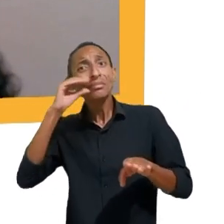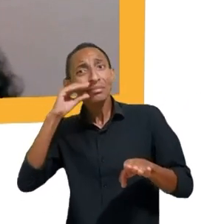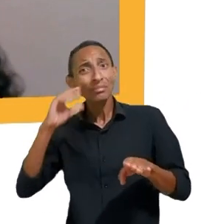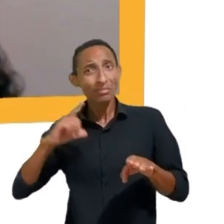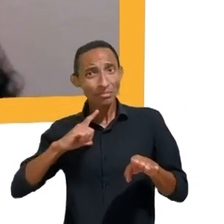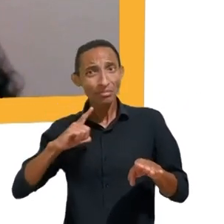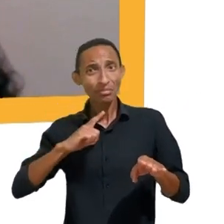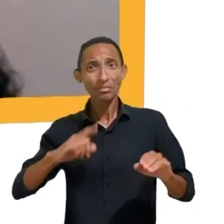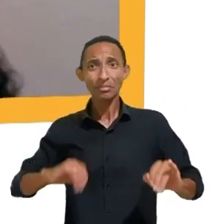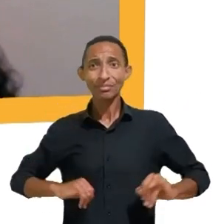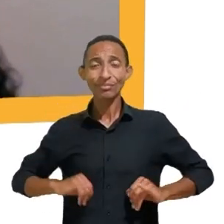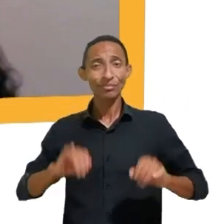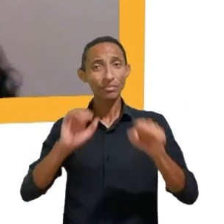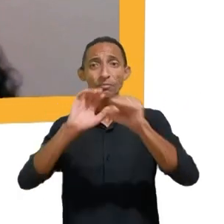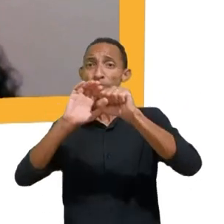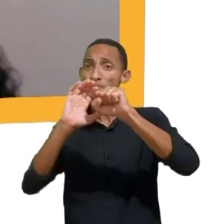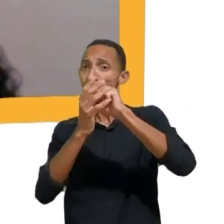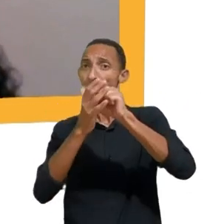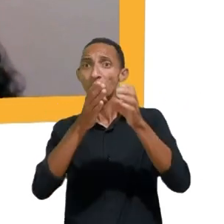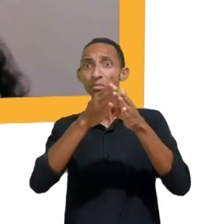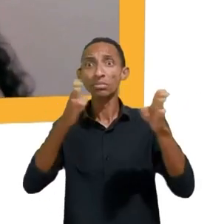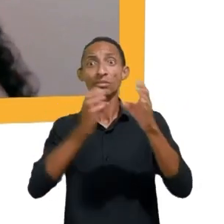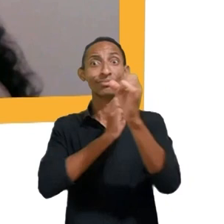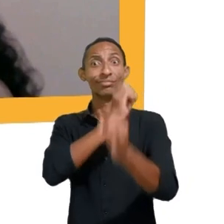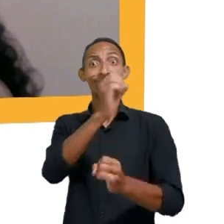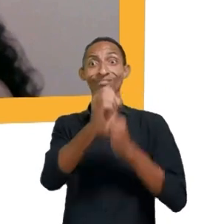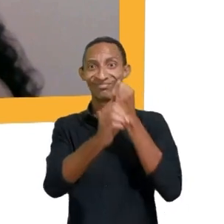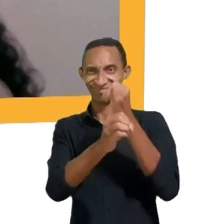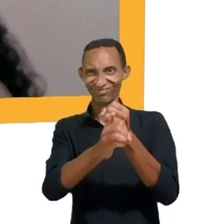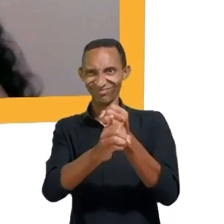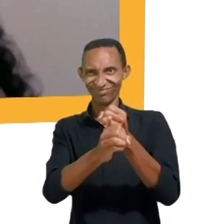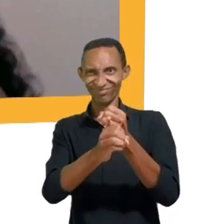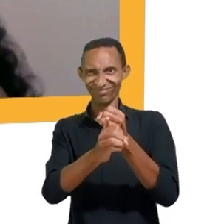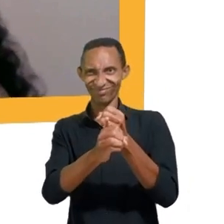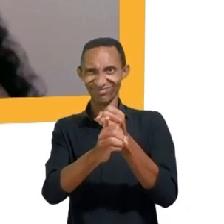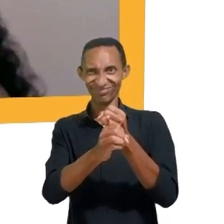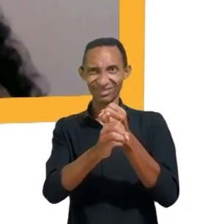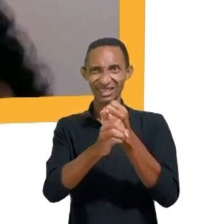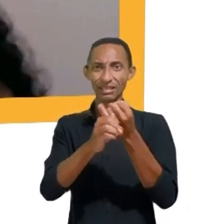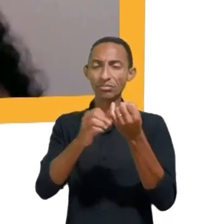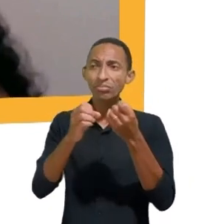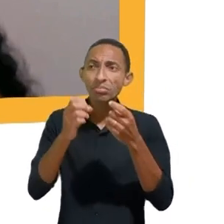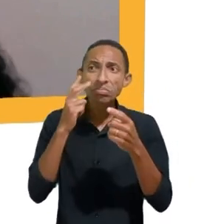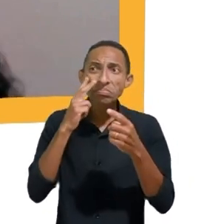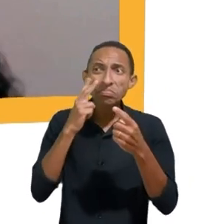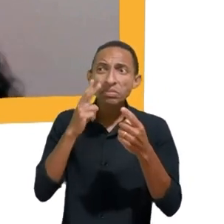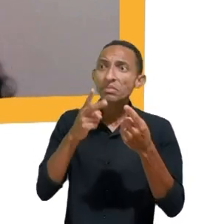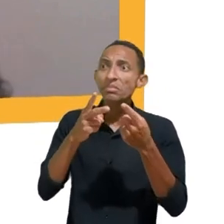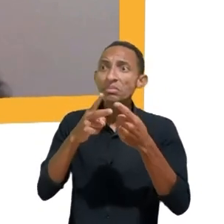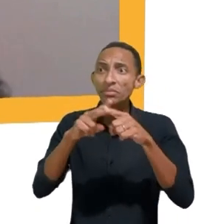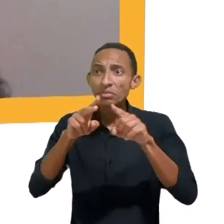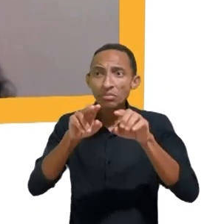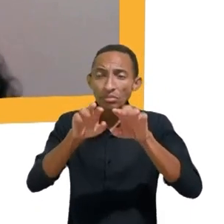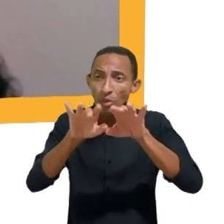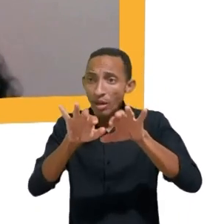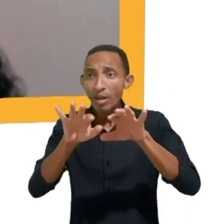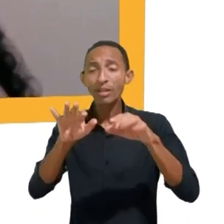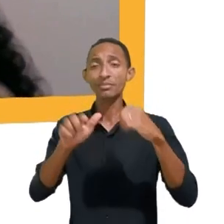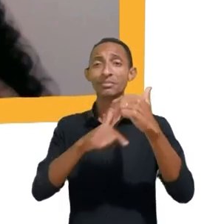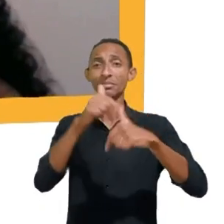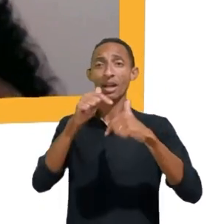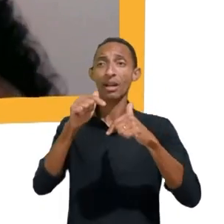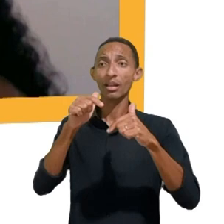a internet acabou sendo uma ferramenta que estamos usando para estudar para trabalhar e